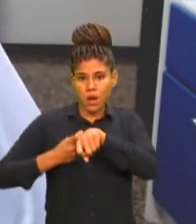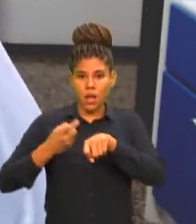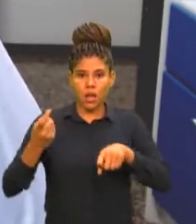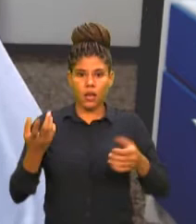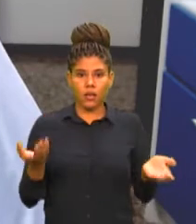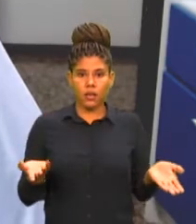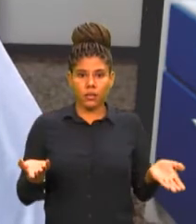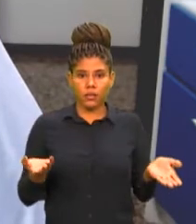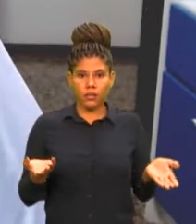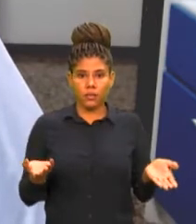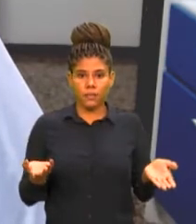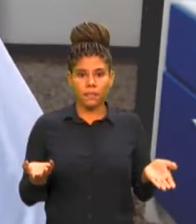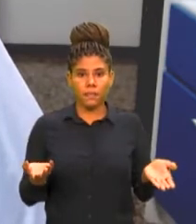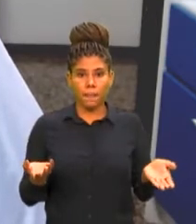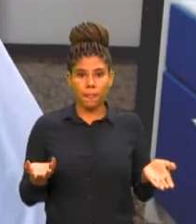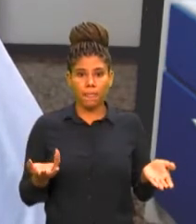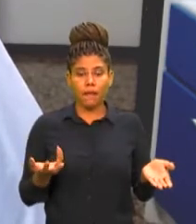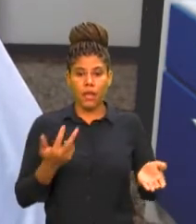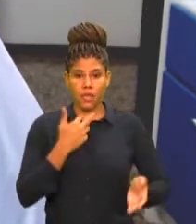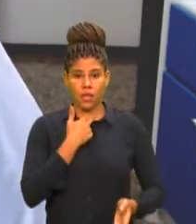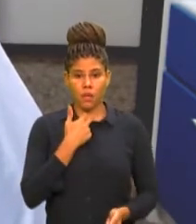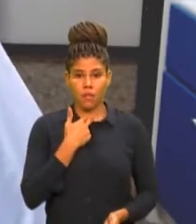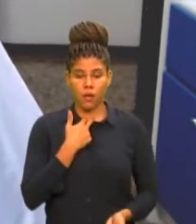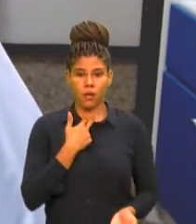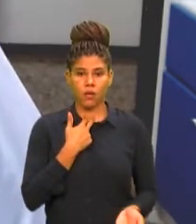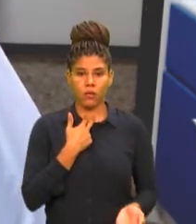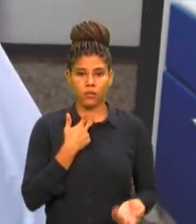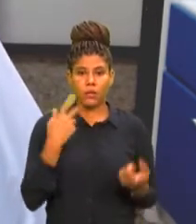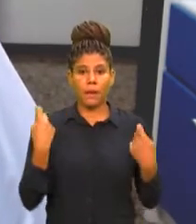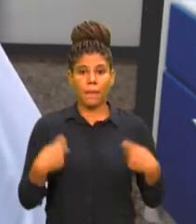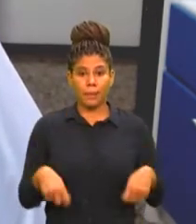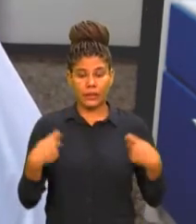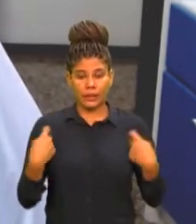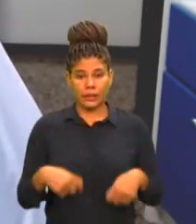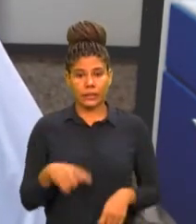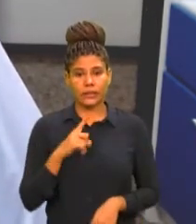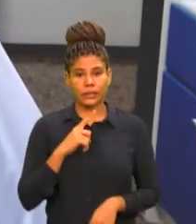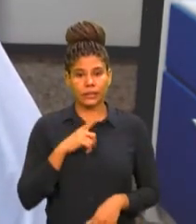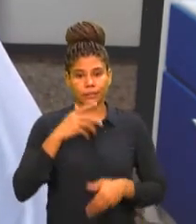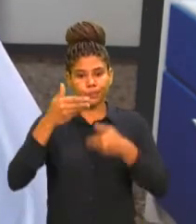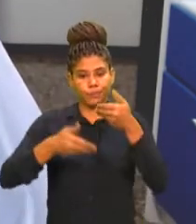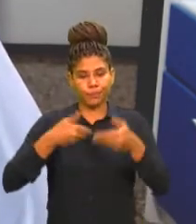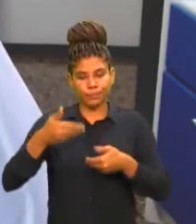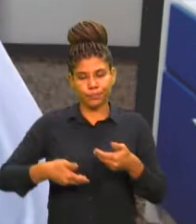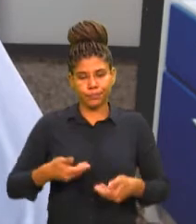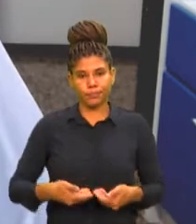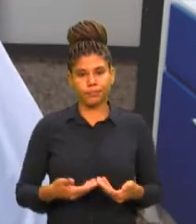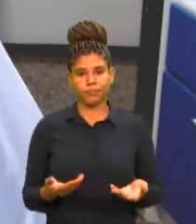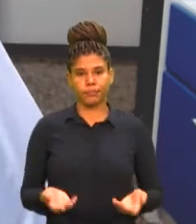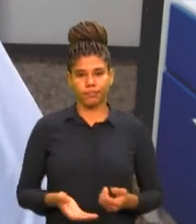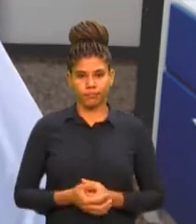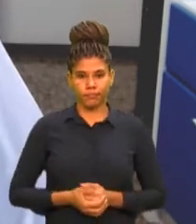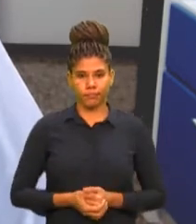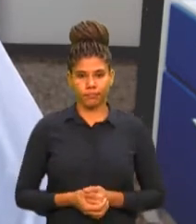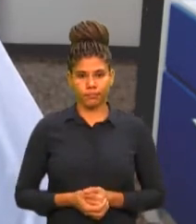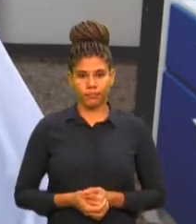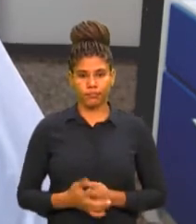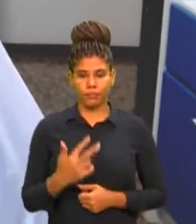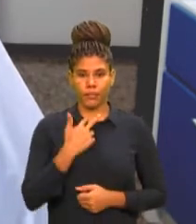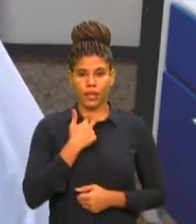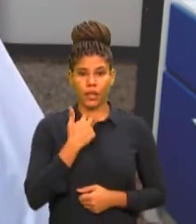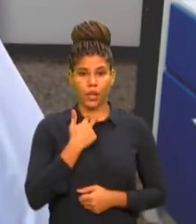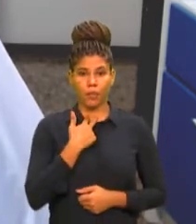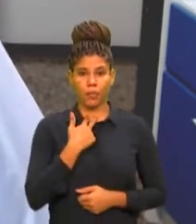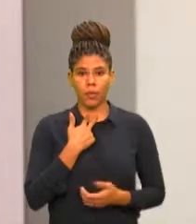cidade, o seu carro vai lhe dar uma proteção parcial. É melhor do que nada, mas não é o suficiente para a gente sair sem